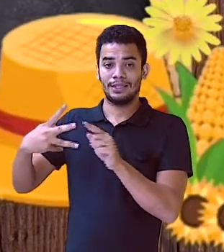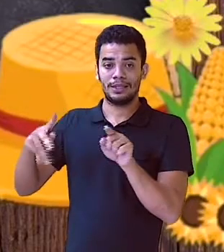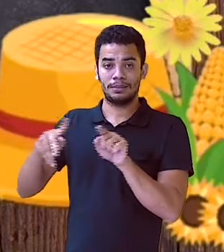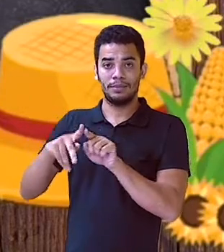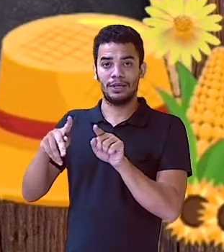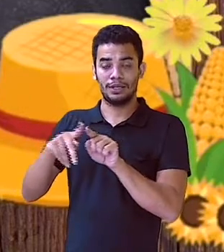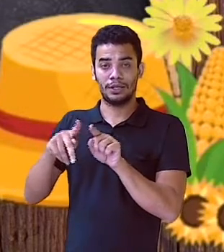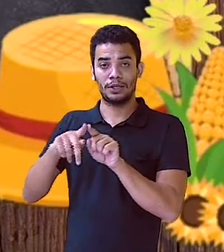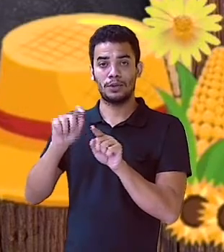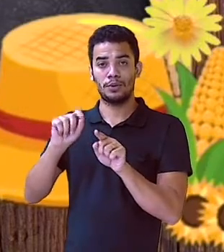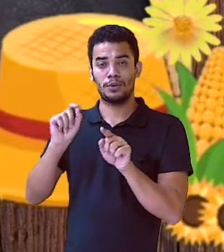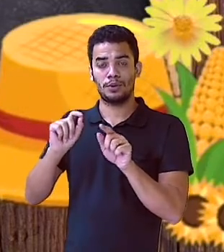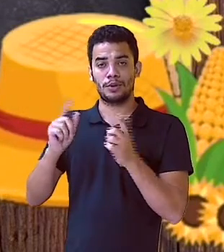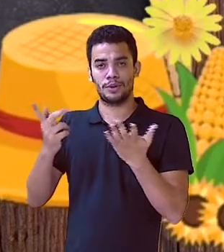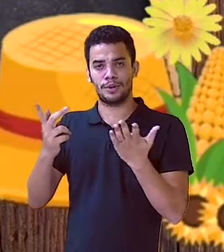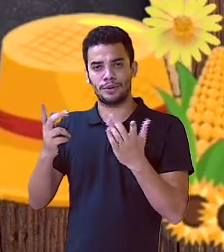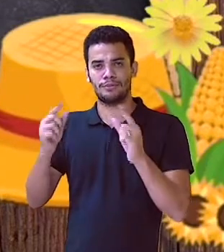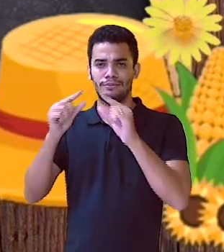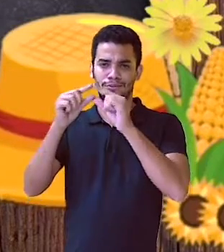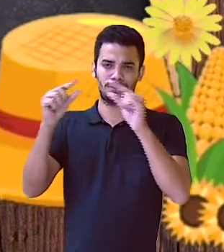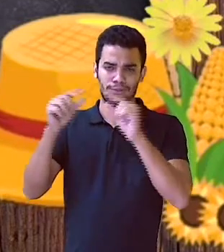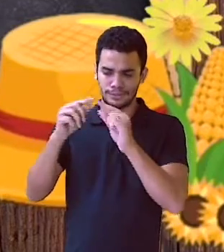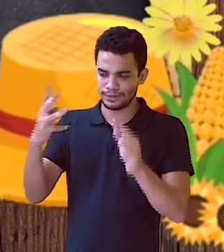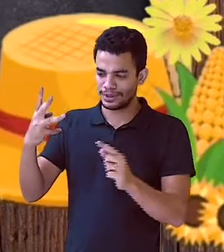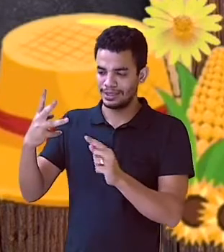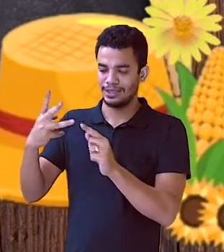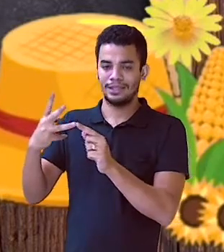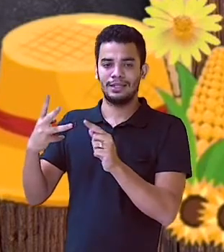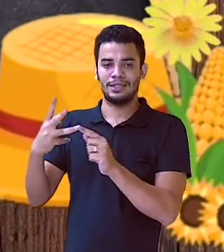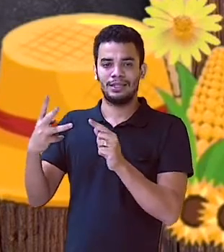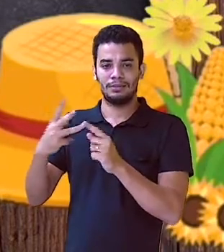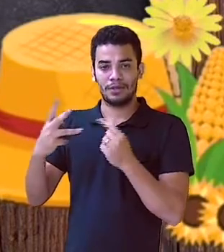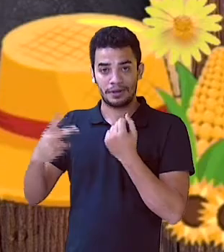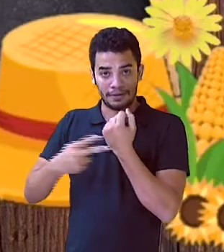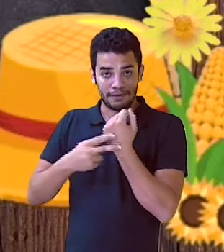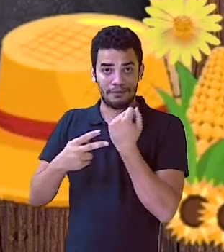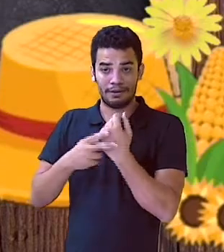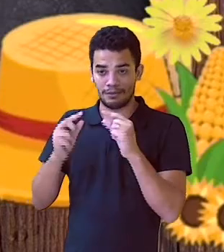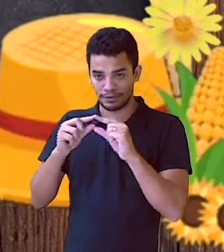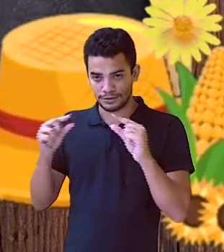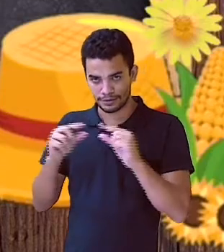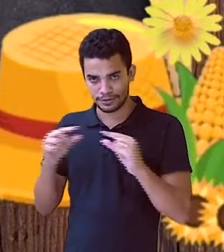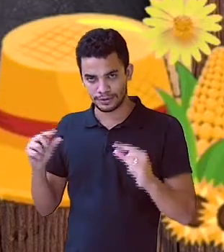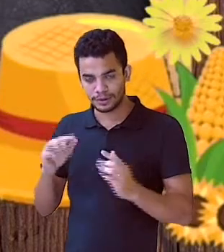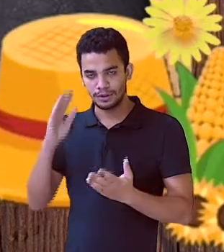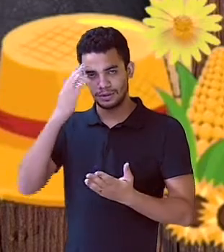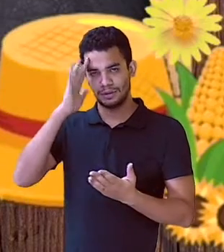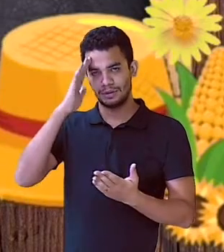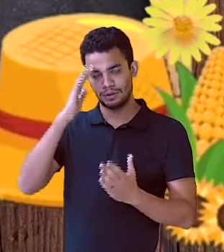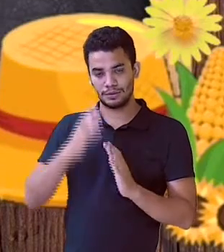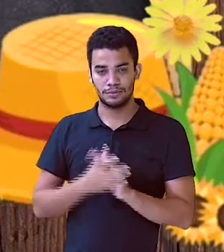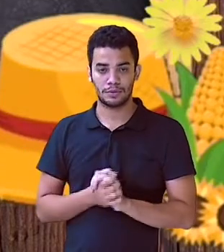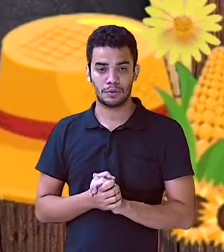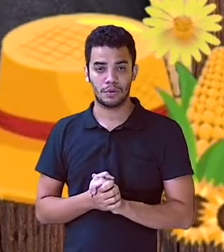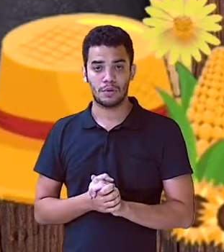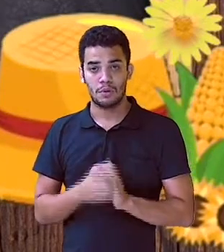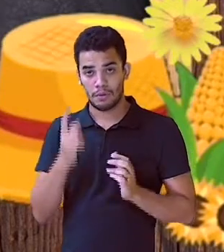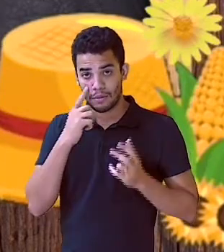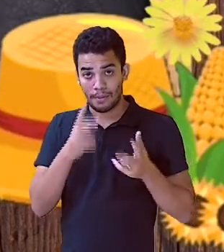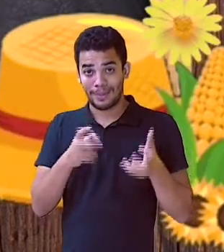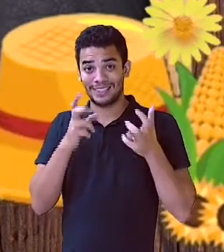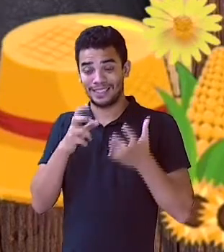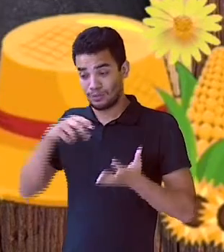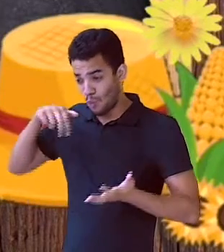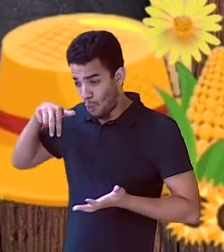e tem o predicado verbo nominal. Então, vamos lá. Concentrar nesse pedacinho que nós temos aqui. Correu para